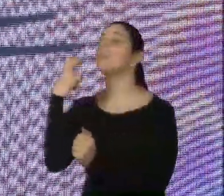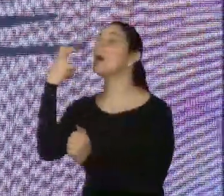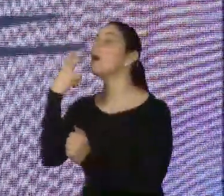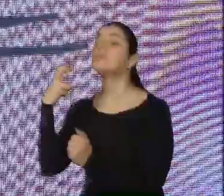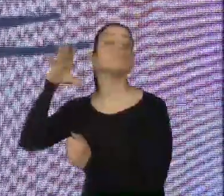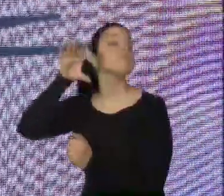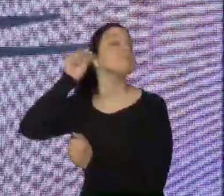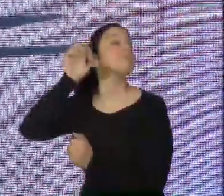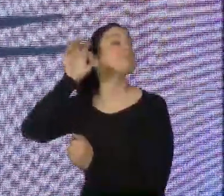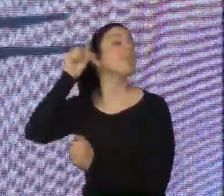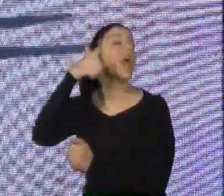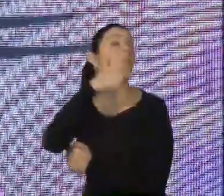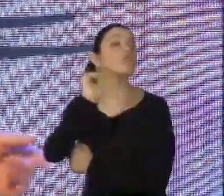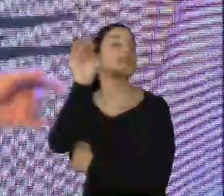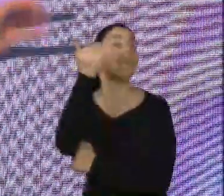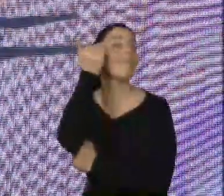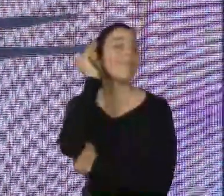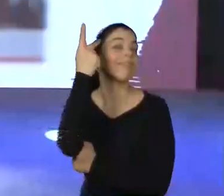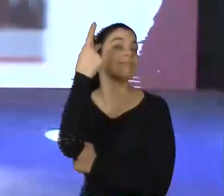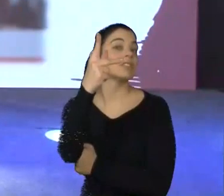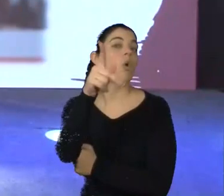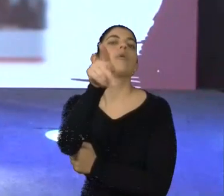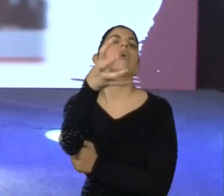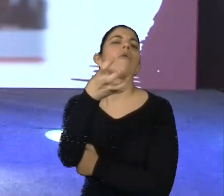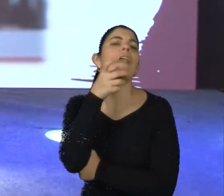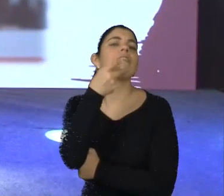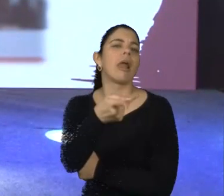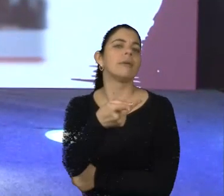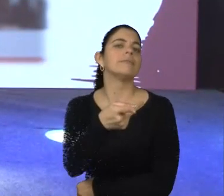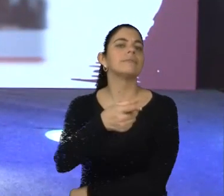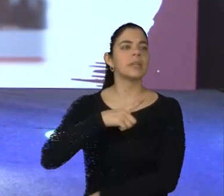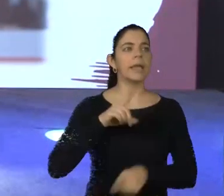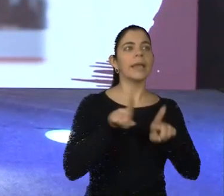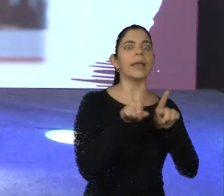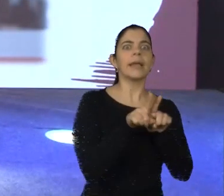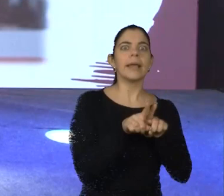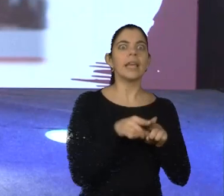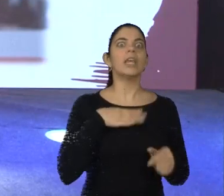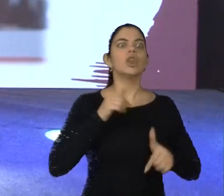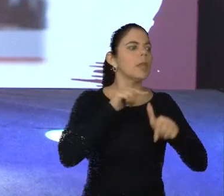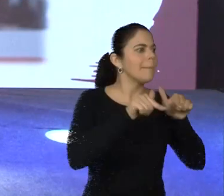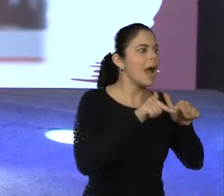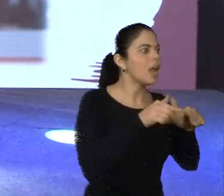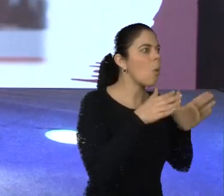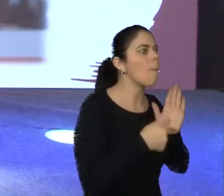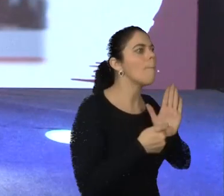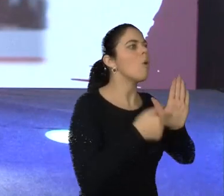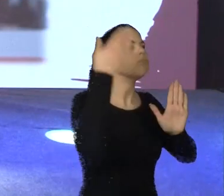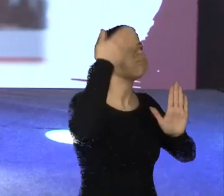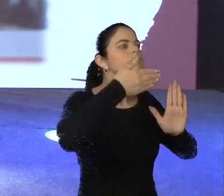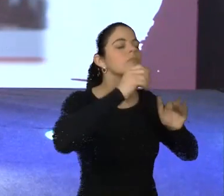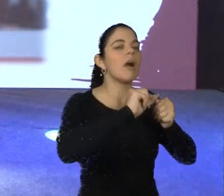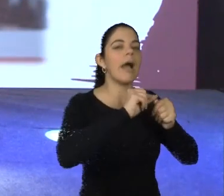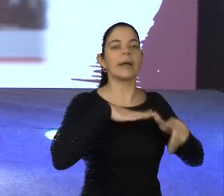entendível por vocês. O que eu quero dizer com isso? Trabalhos científicos mostram que, durante a prática de atividade